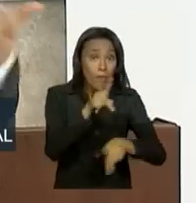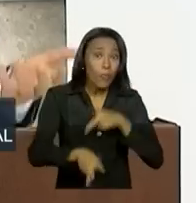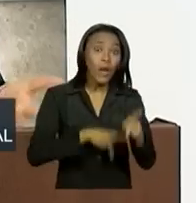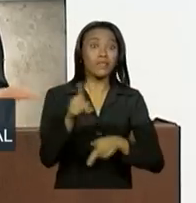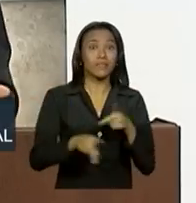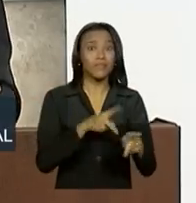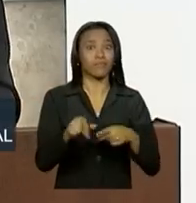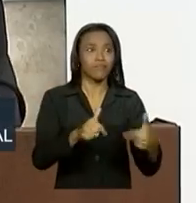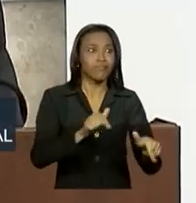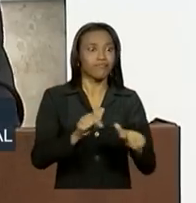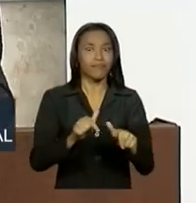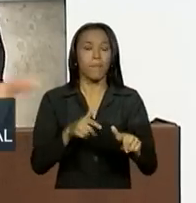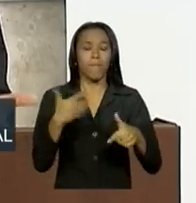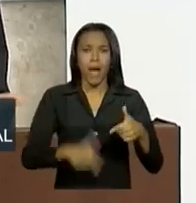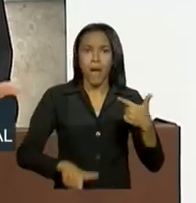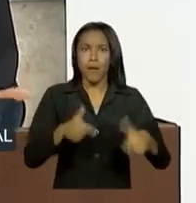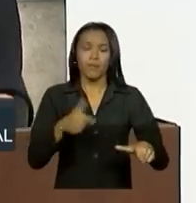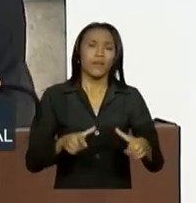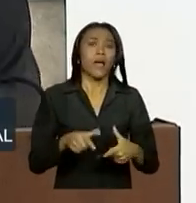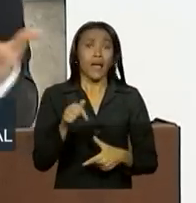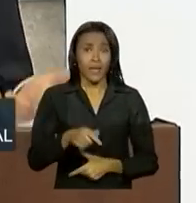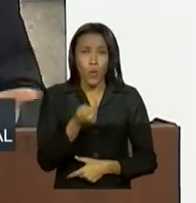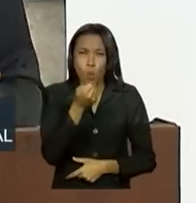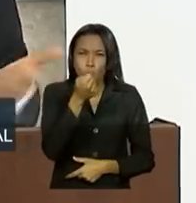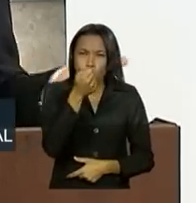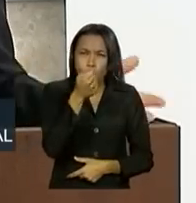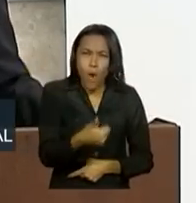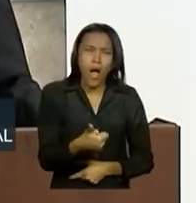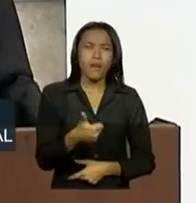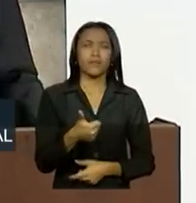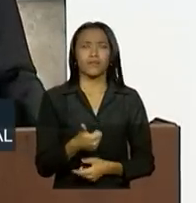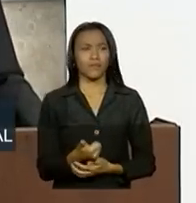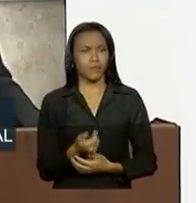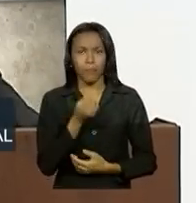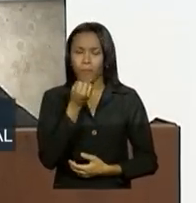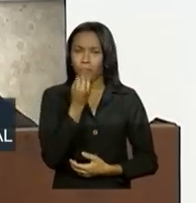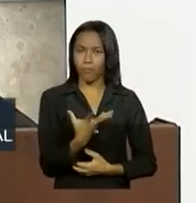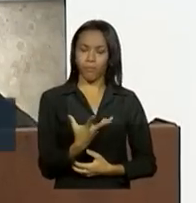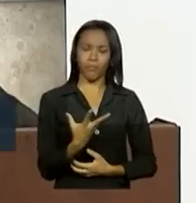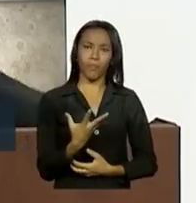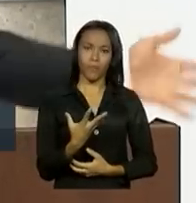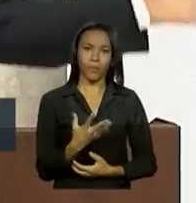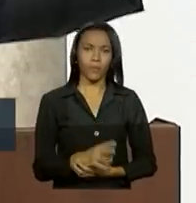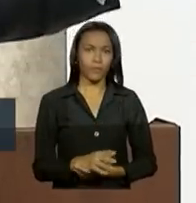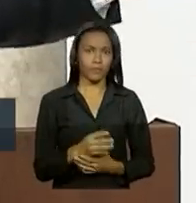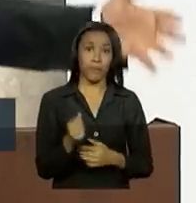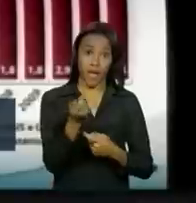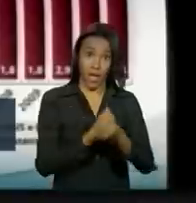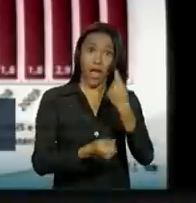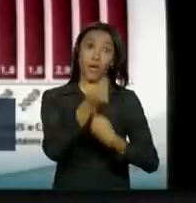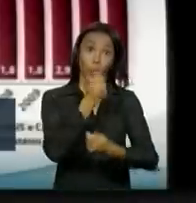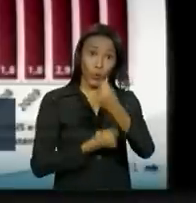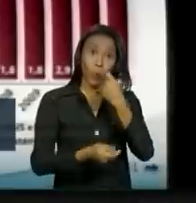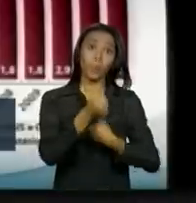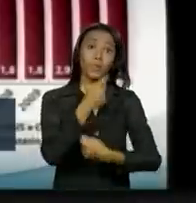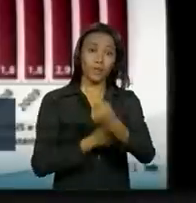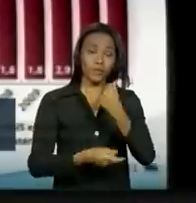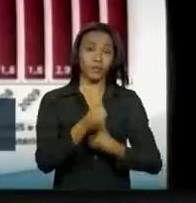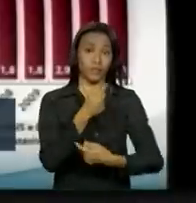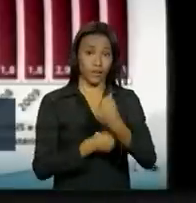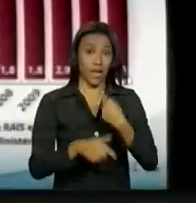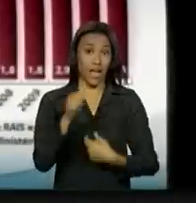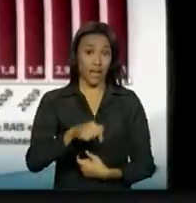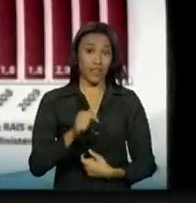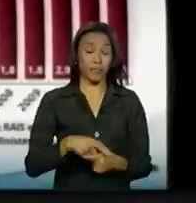temos ainda uma situação de quase pleno emprego na economia, o que, em uma situação